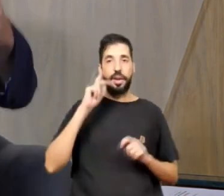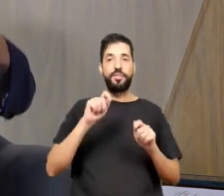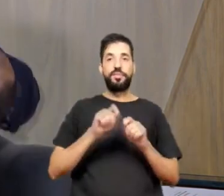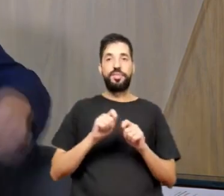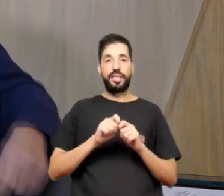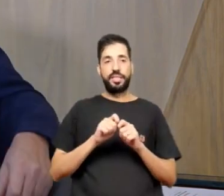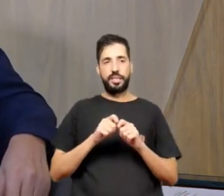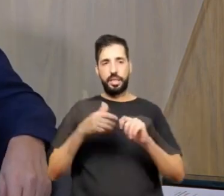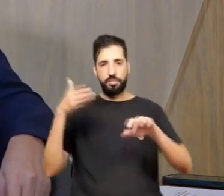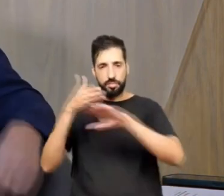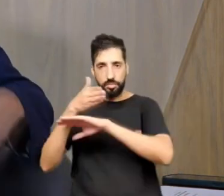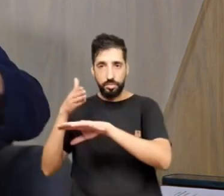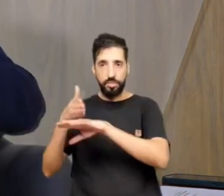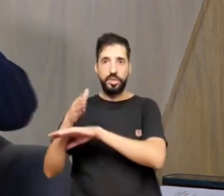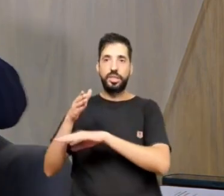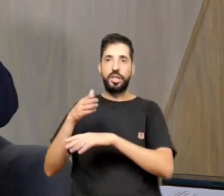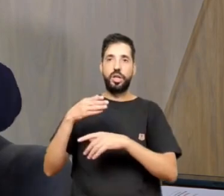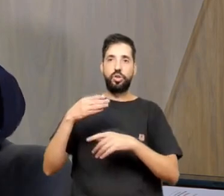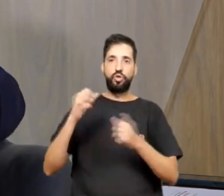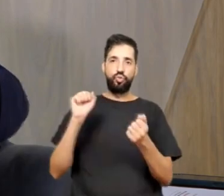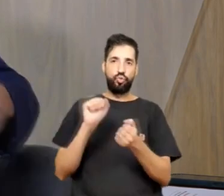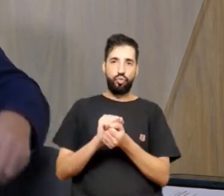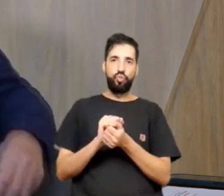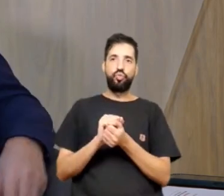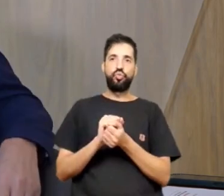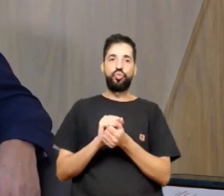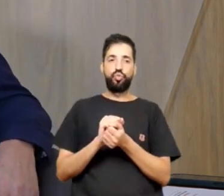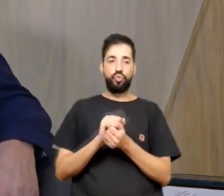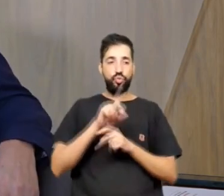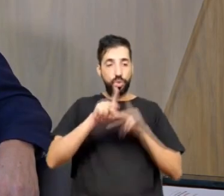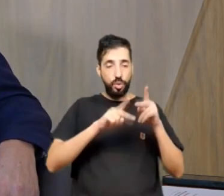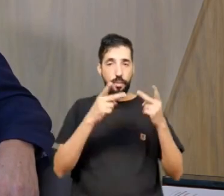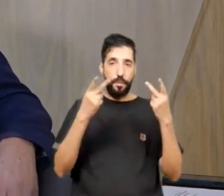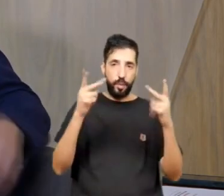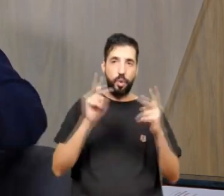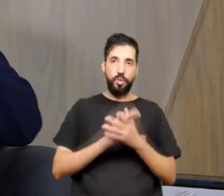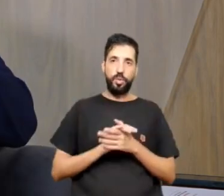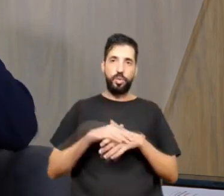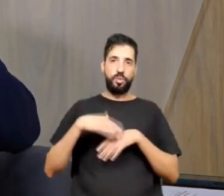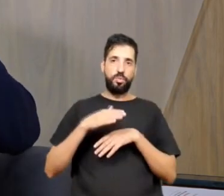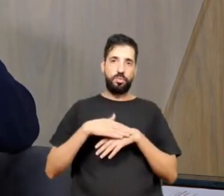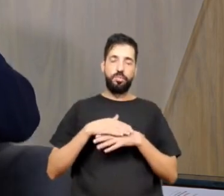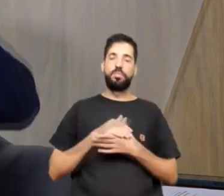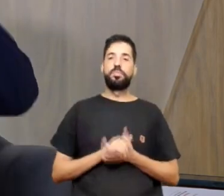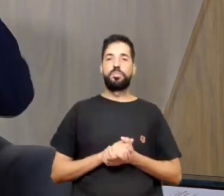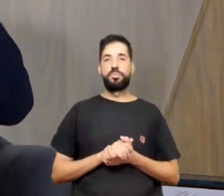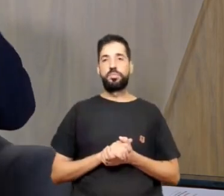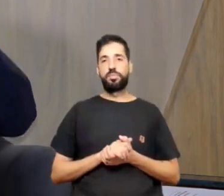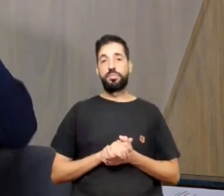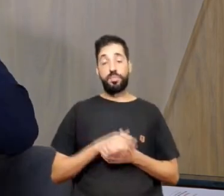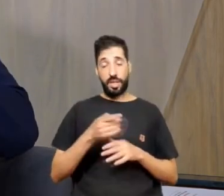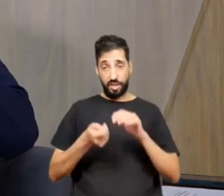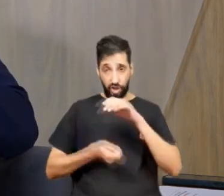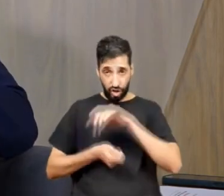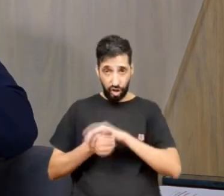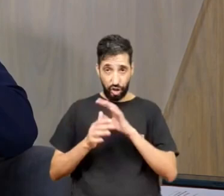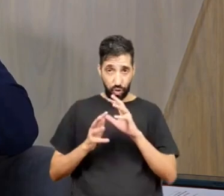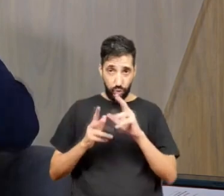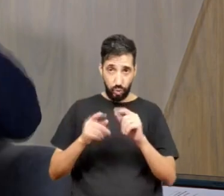junto do seu público, vamos chamar assim. Então, essas dicas todas, essa montagem,